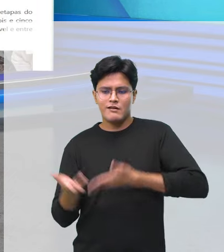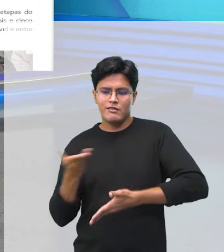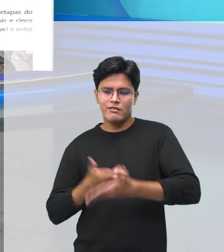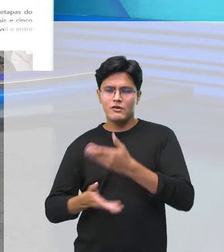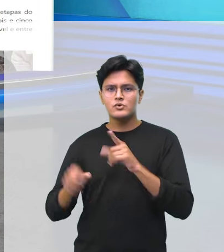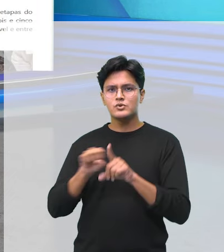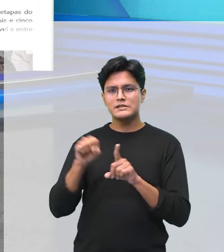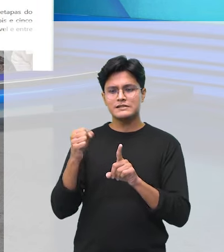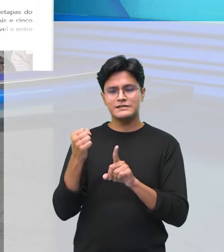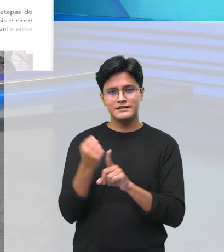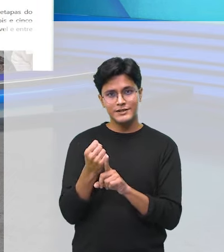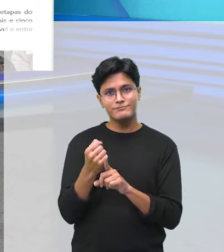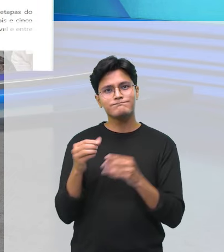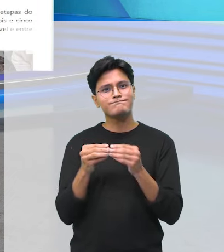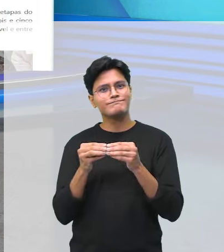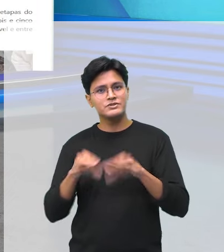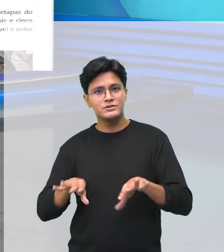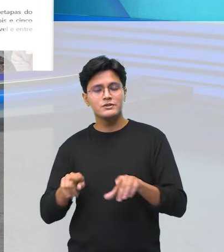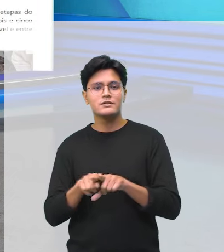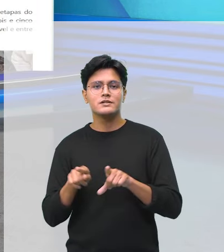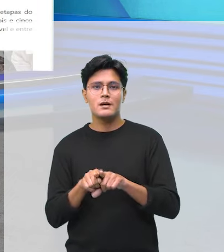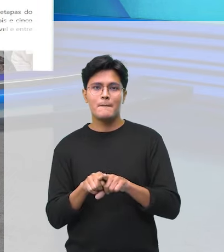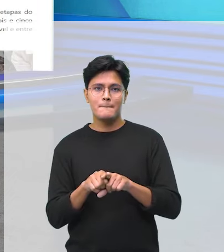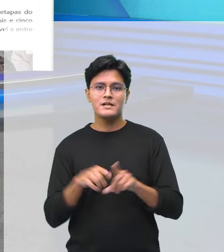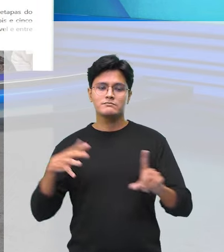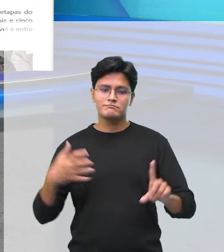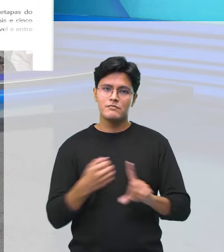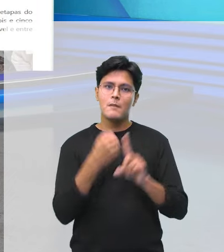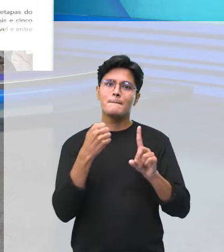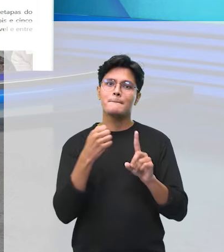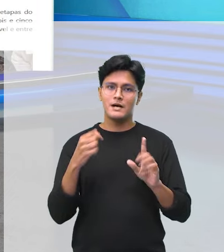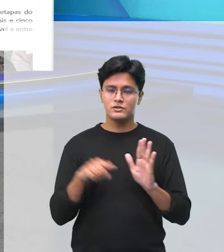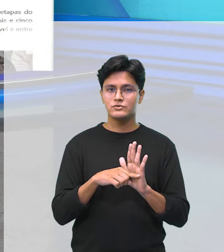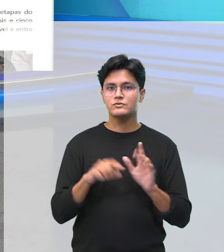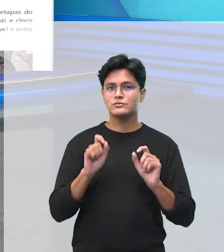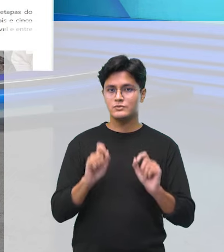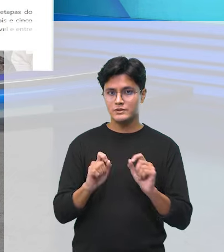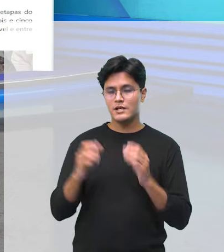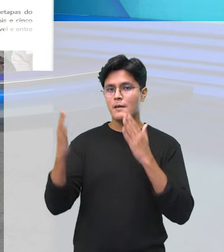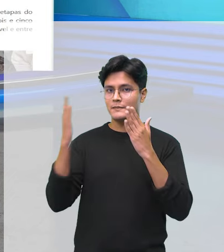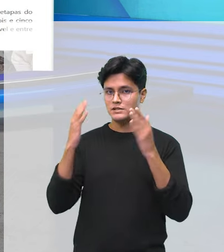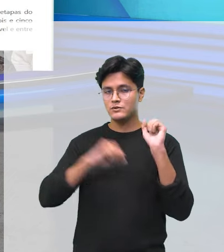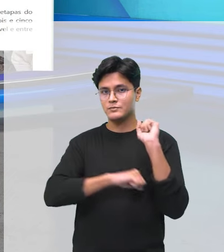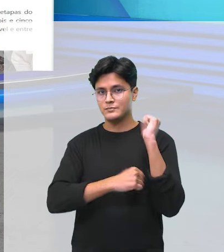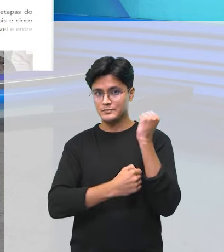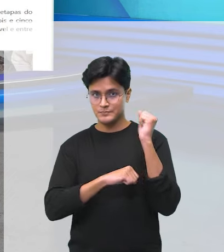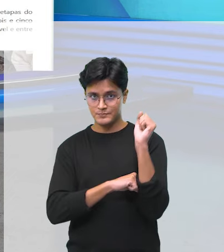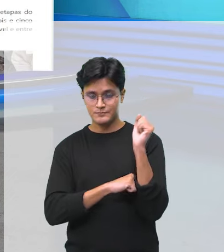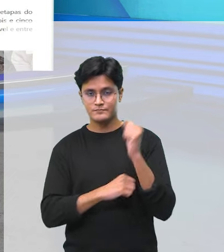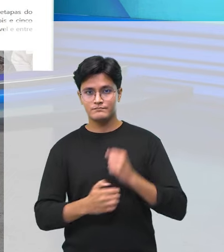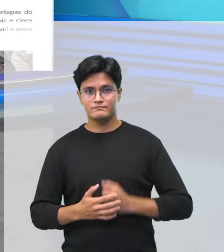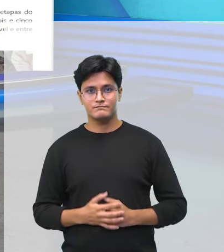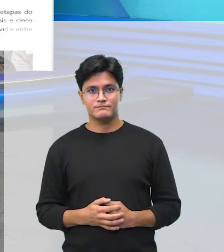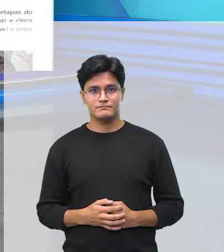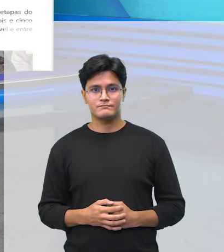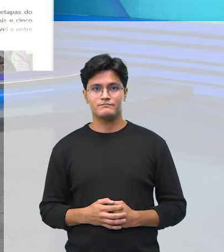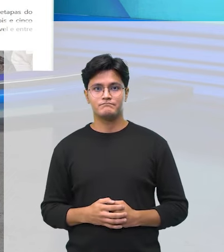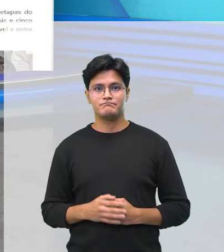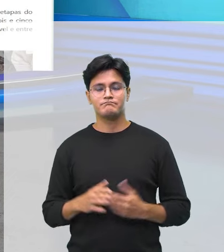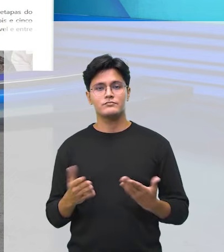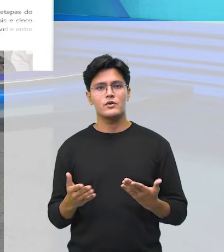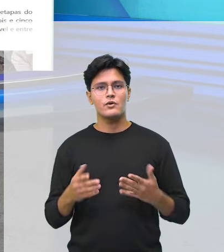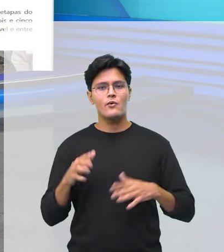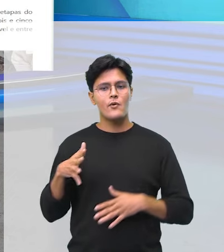impactos cognitivos, afetivos e psicomotor. Fecha aspas. Enfatizou a psicóloga. Entre as